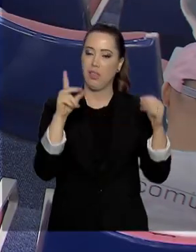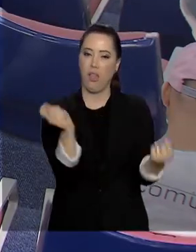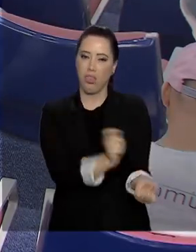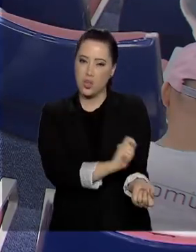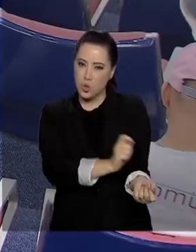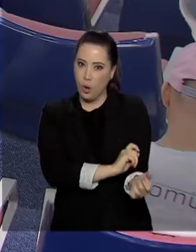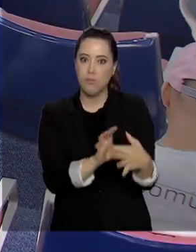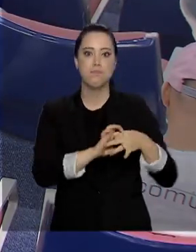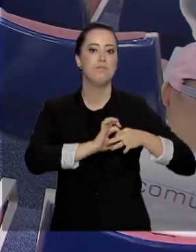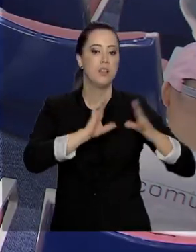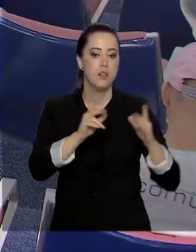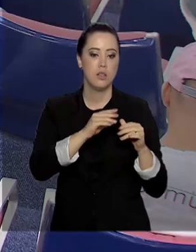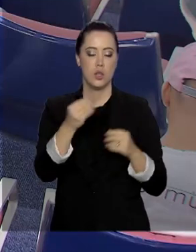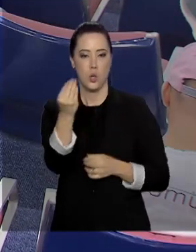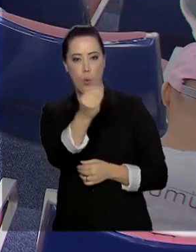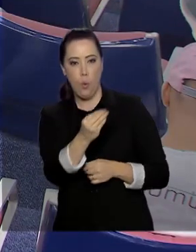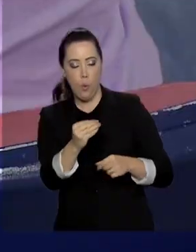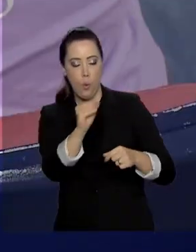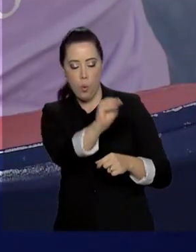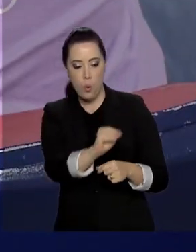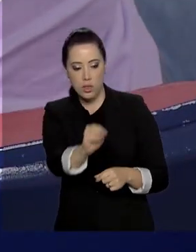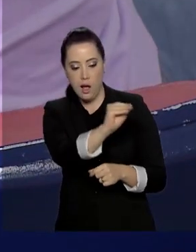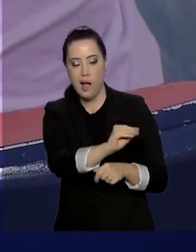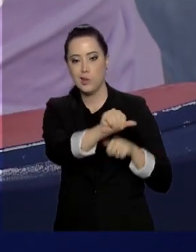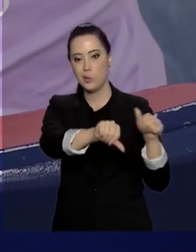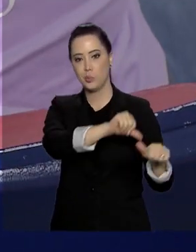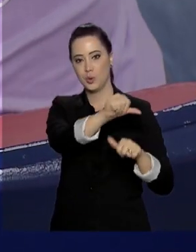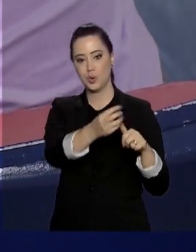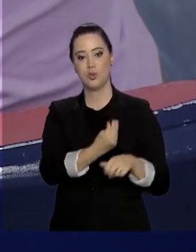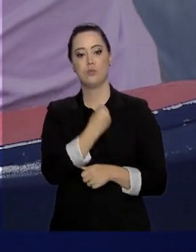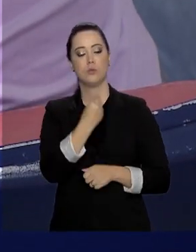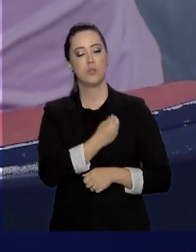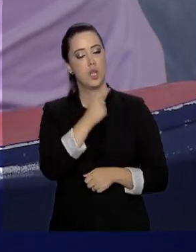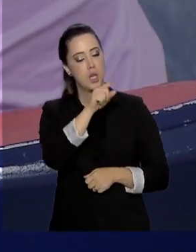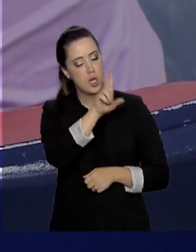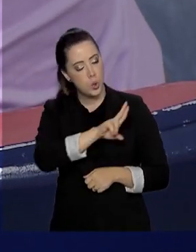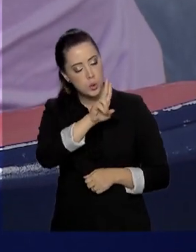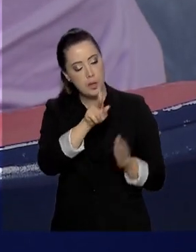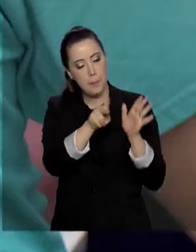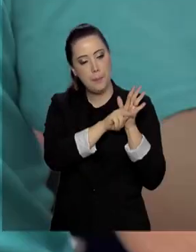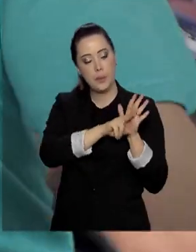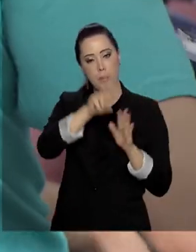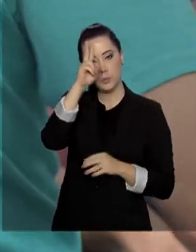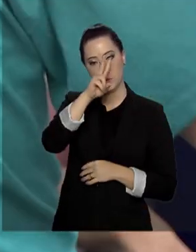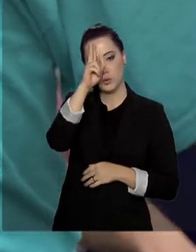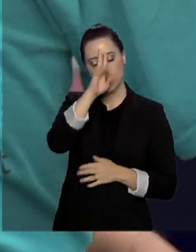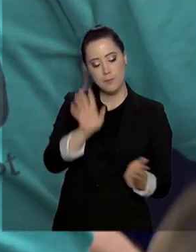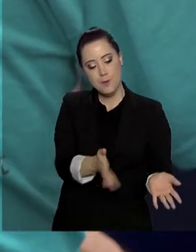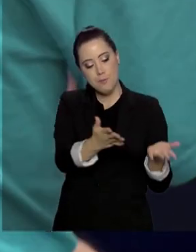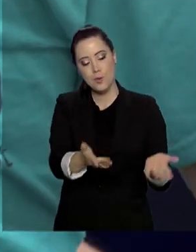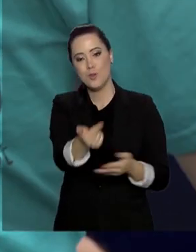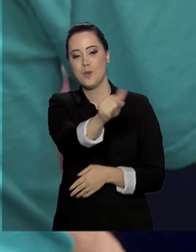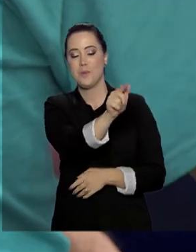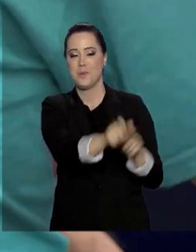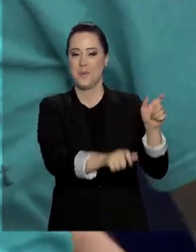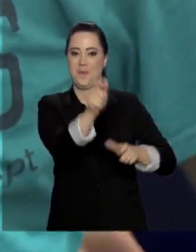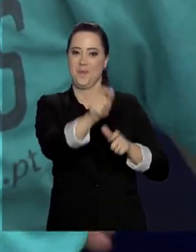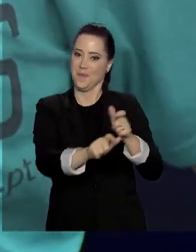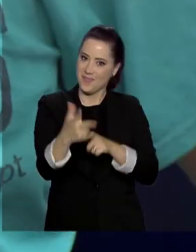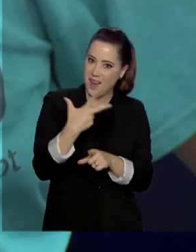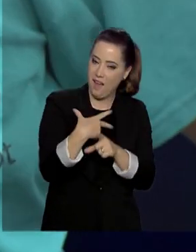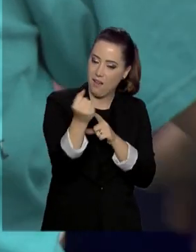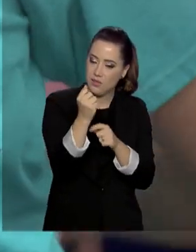mudou de vida. Hoje, o conselheiro terapêutico usa a própria história para motivar outros dependentes químicos a